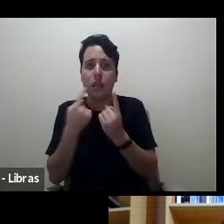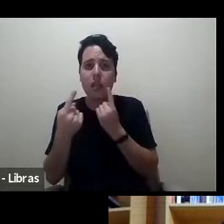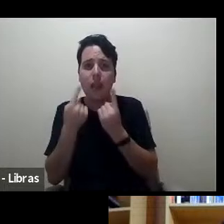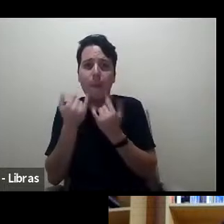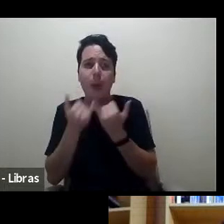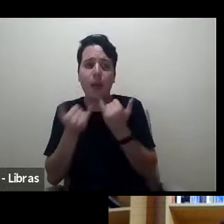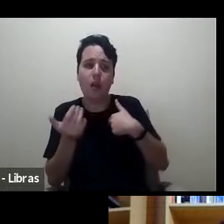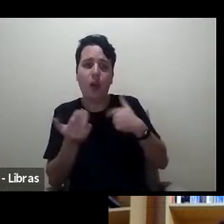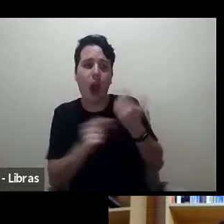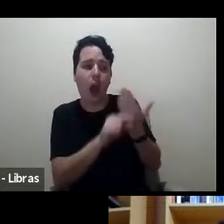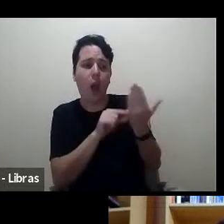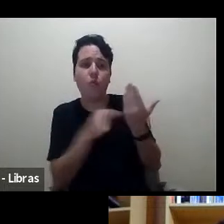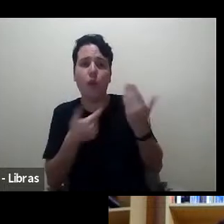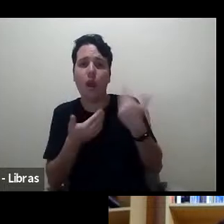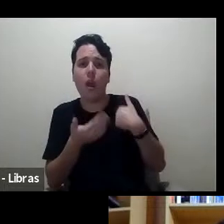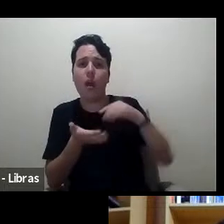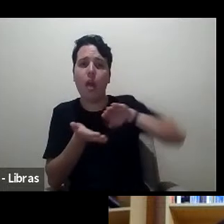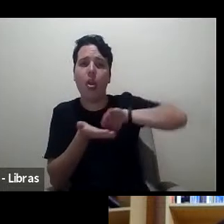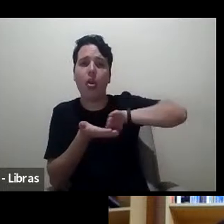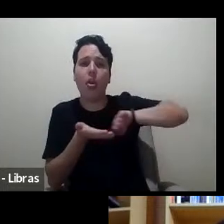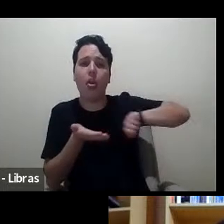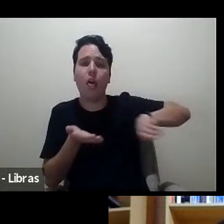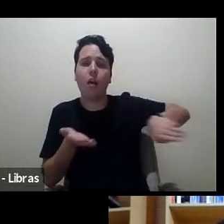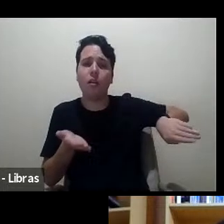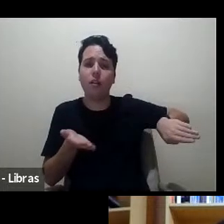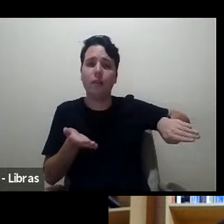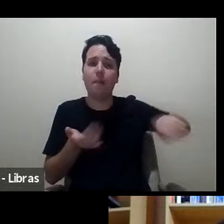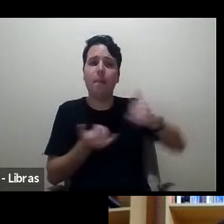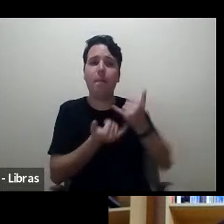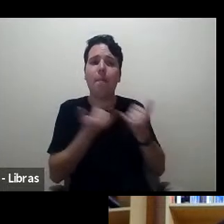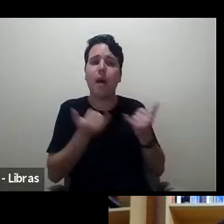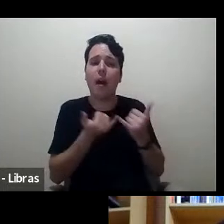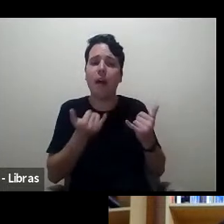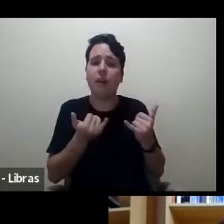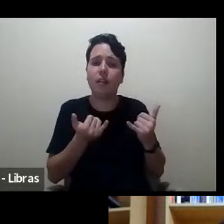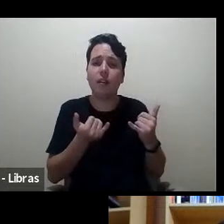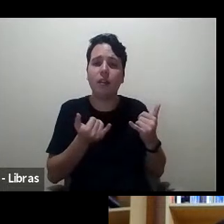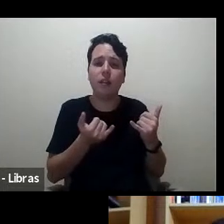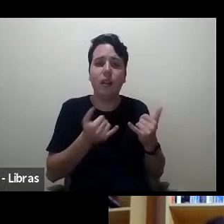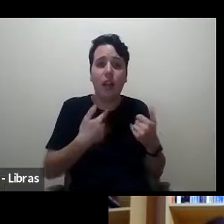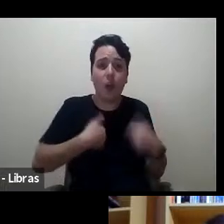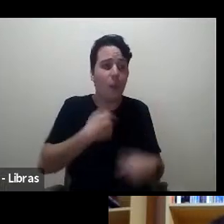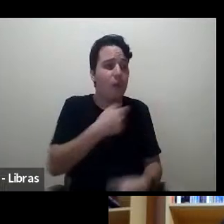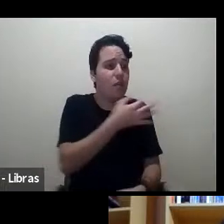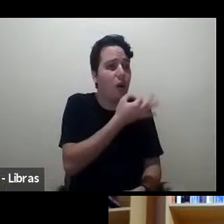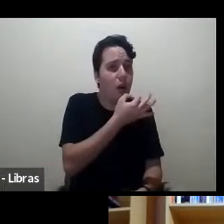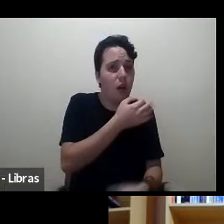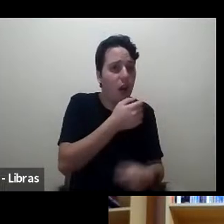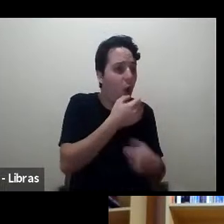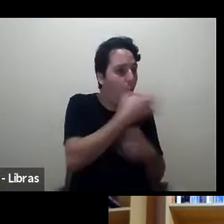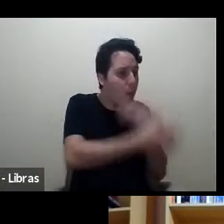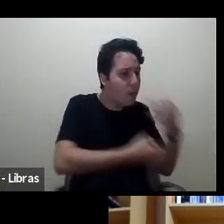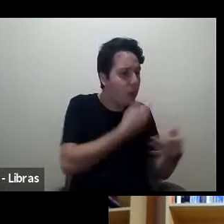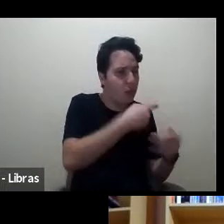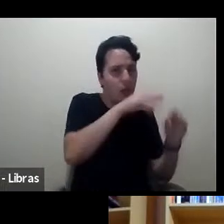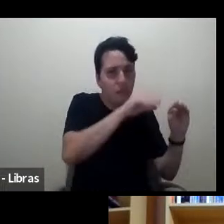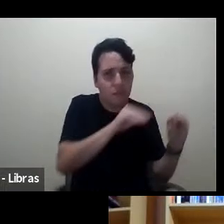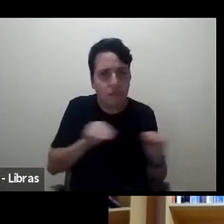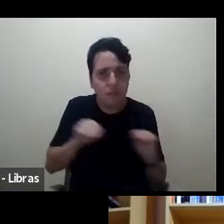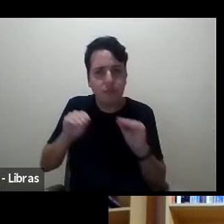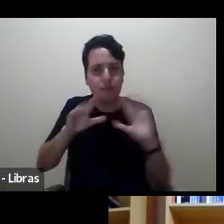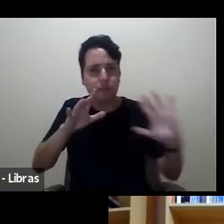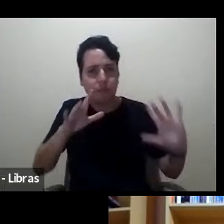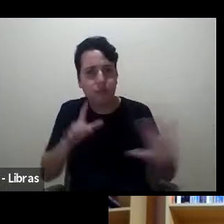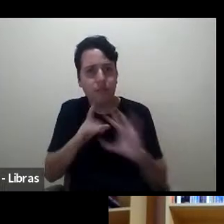e não me referindo aos argumentos daquele autor e isso eu acho que é um grande problema da nossa tradição eu